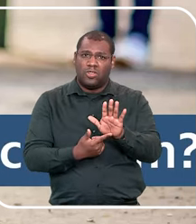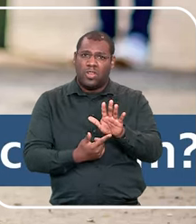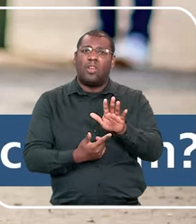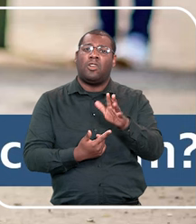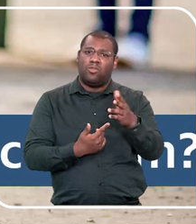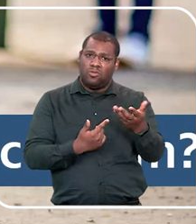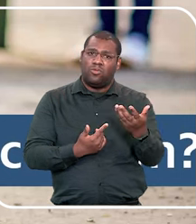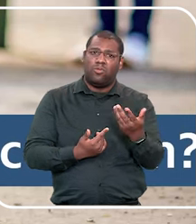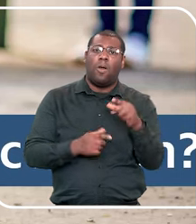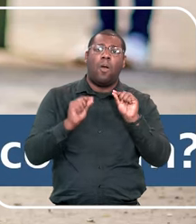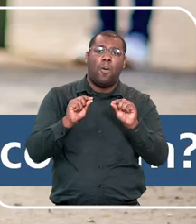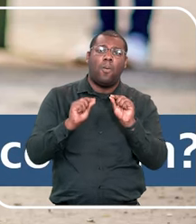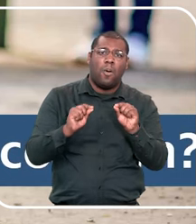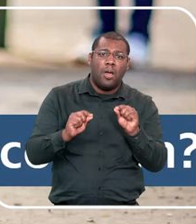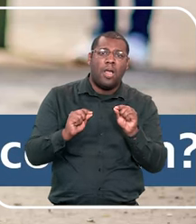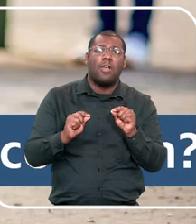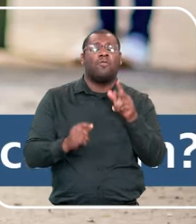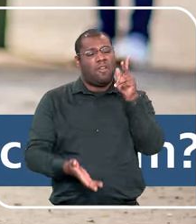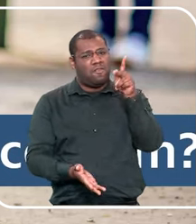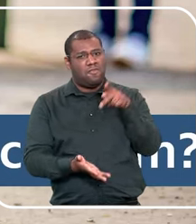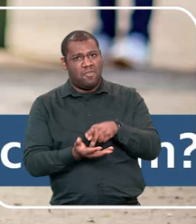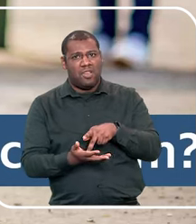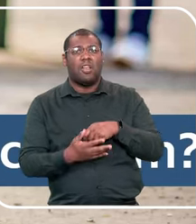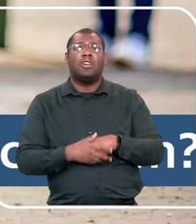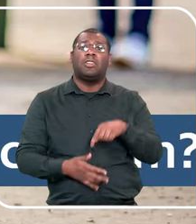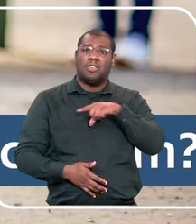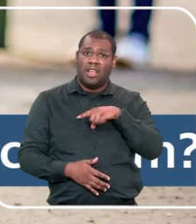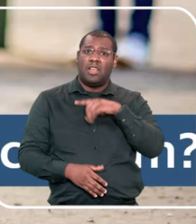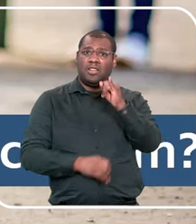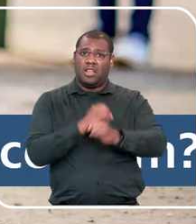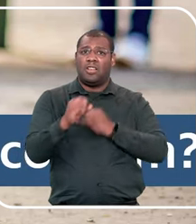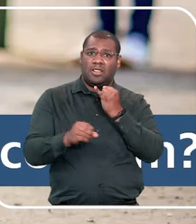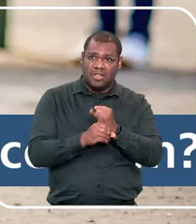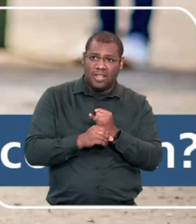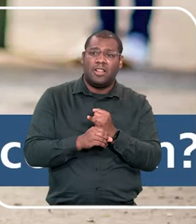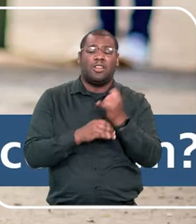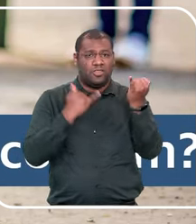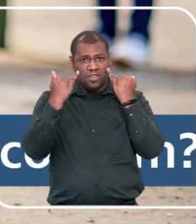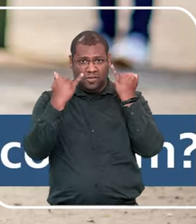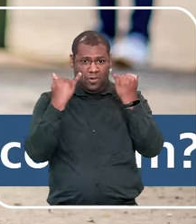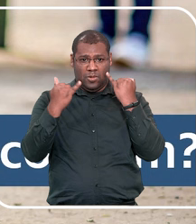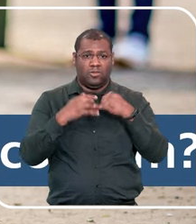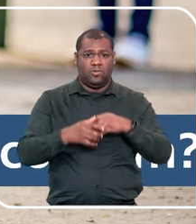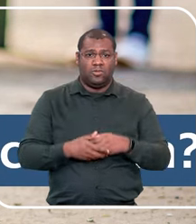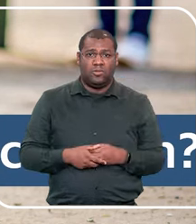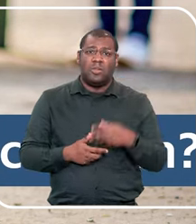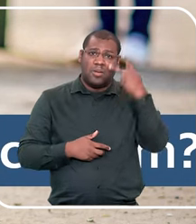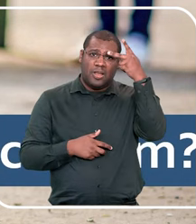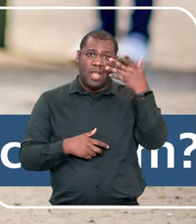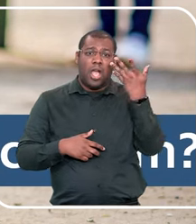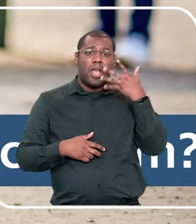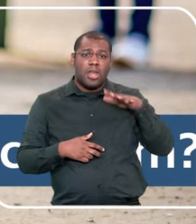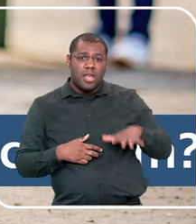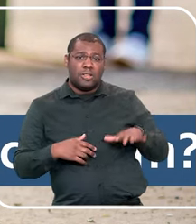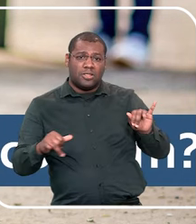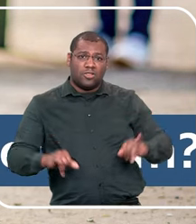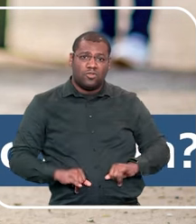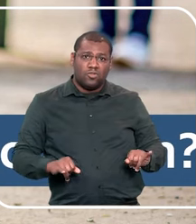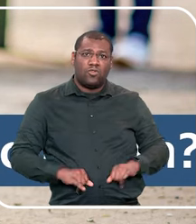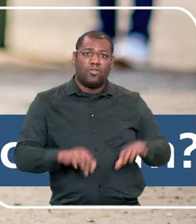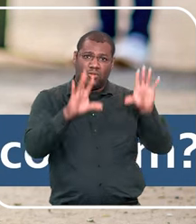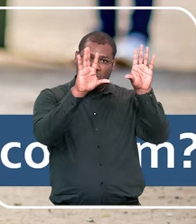anuário de segurança, né? Tem dados públicos aí na internet, que diz que a maior parte dos abusos sexuais